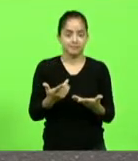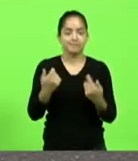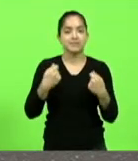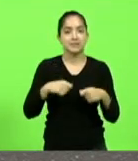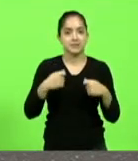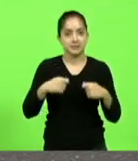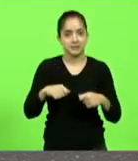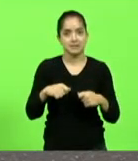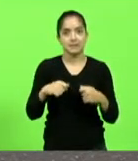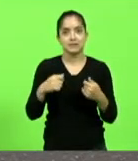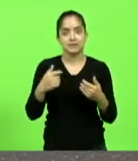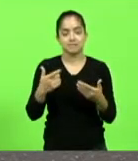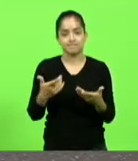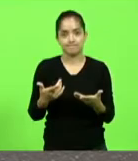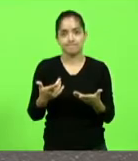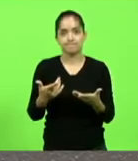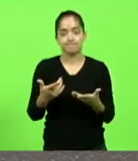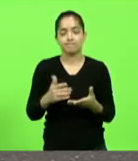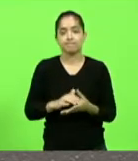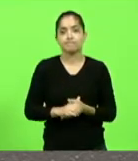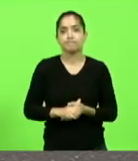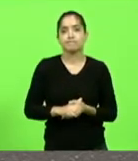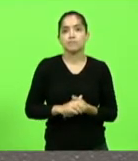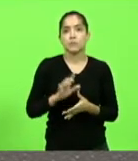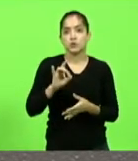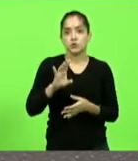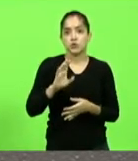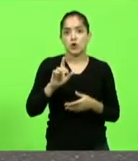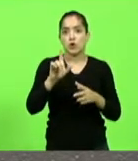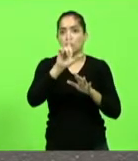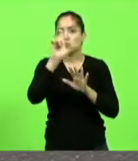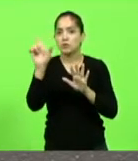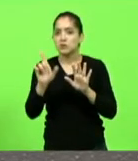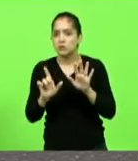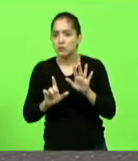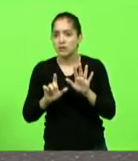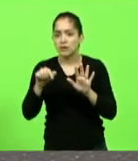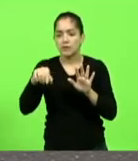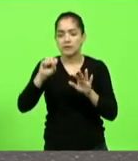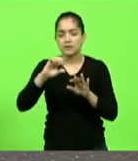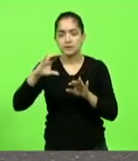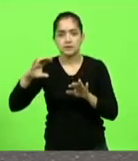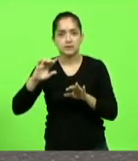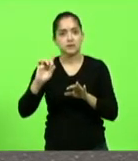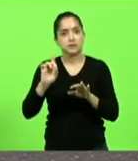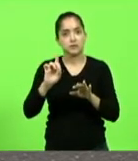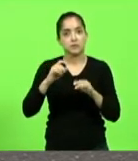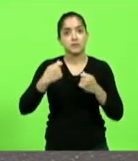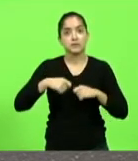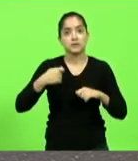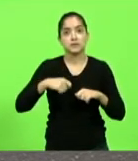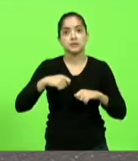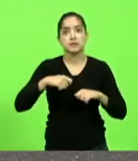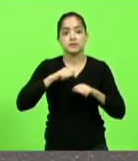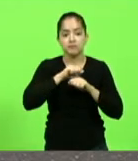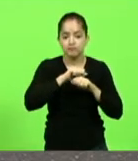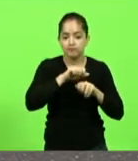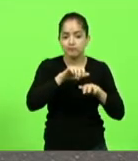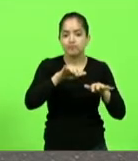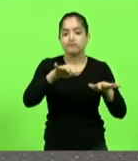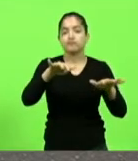que não se atenda apenas ao litoral de Santa Catarina mas que se estenda